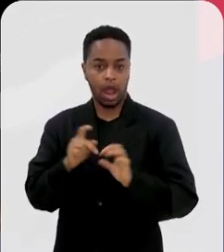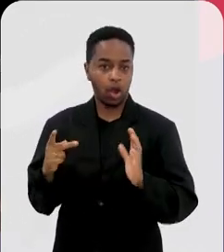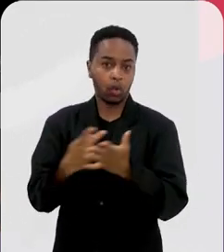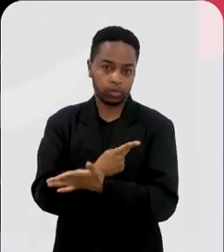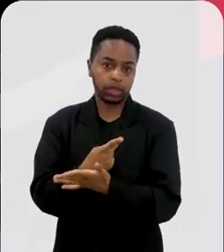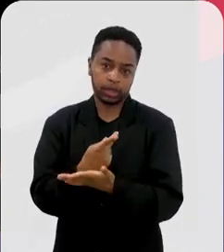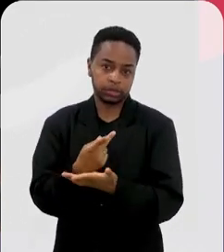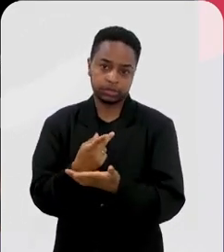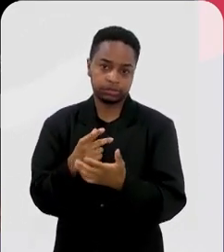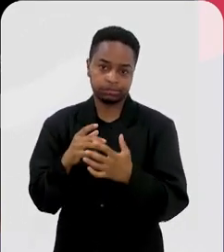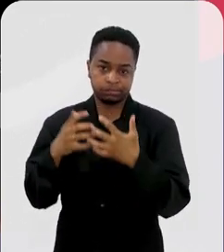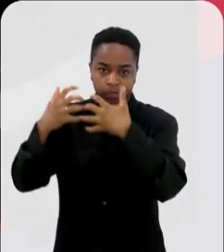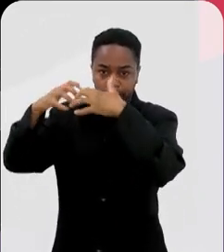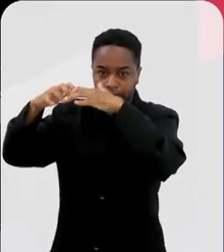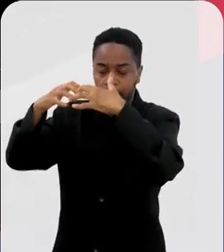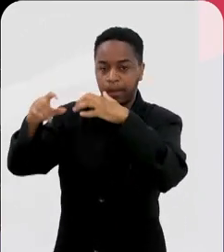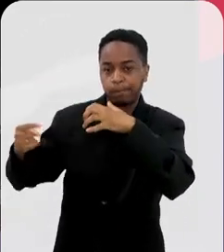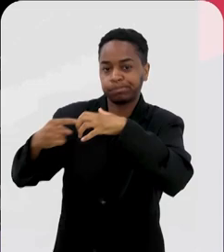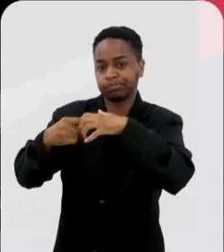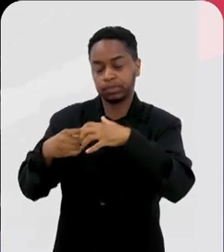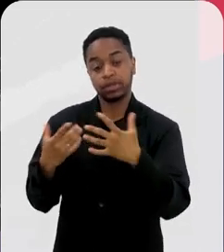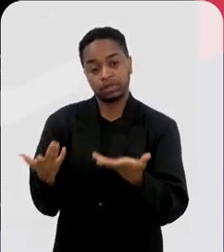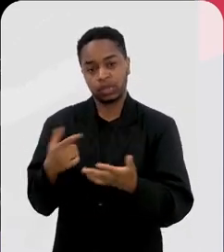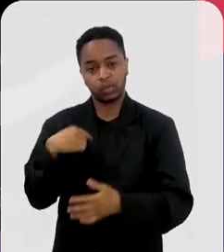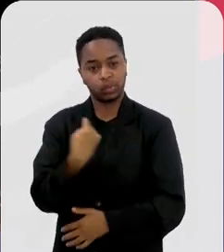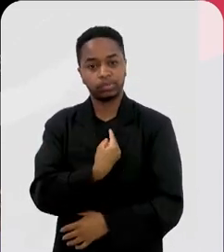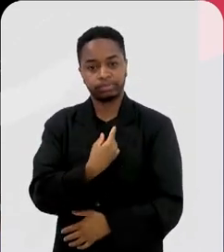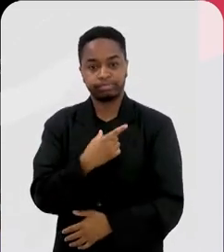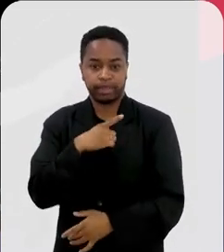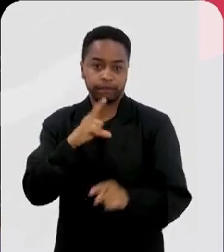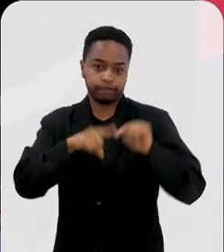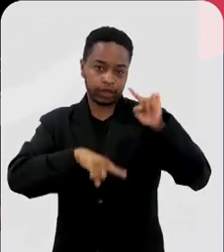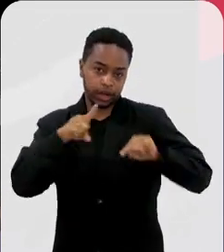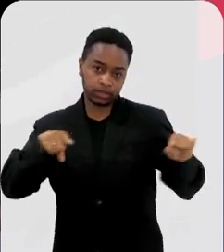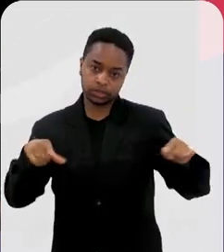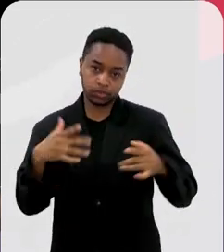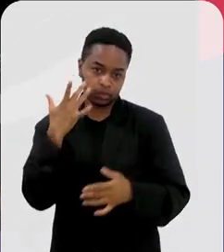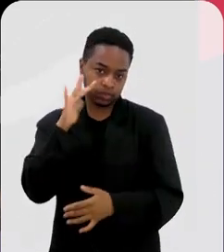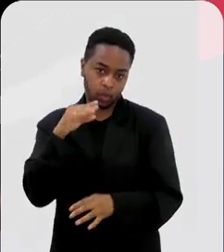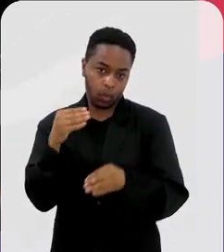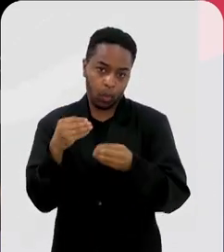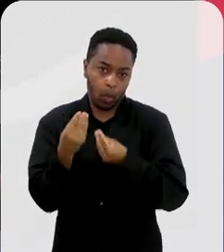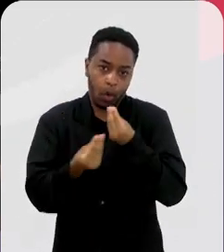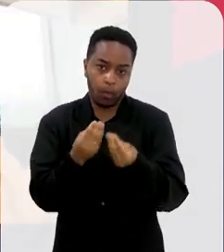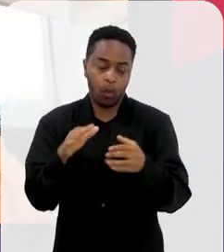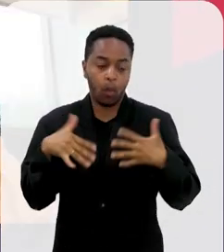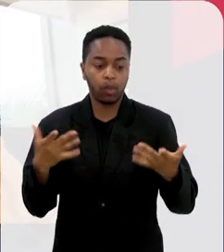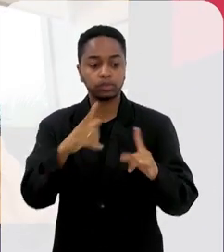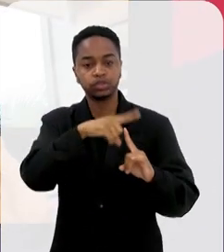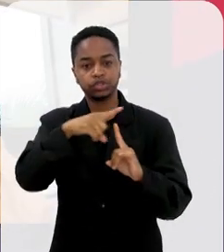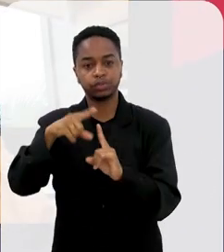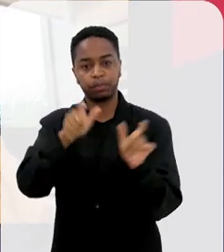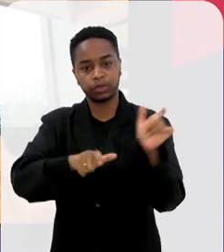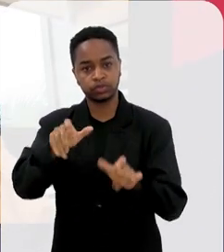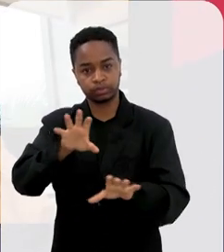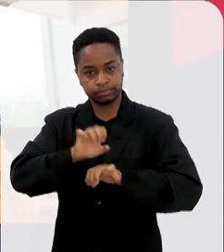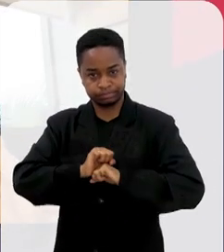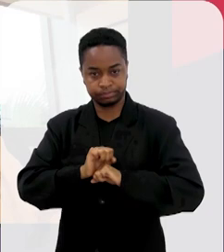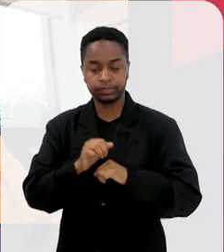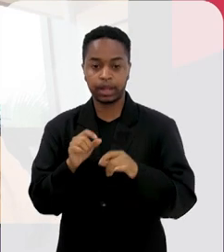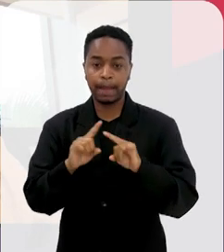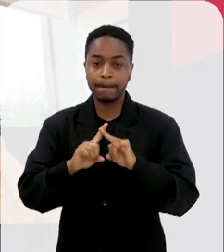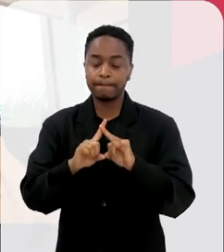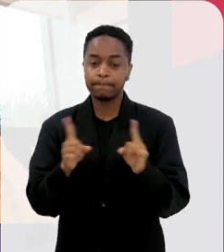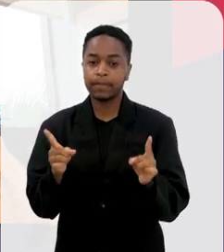infecção pode chegar no sistema nervoso central, outros tipos não, então tem essa variabilidade entre os pacientes, tem toda essa discussão